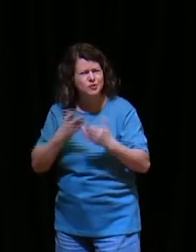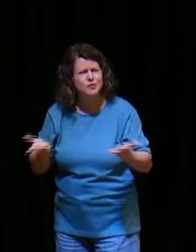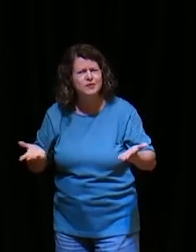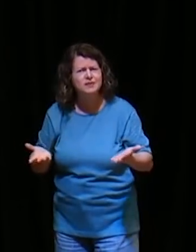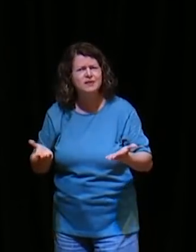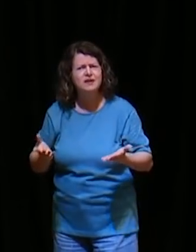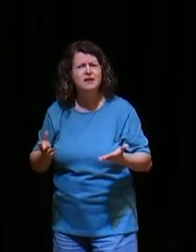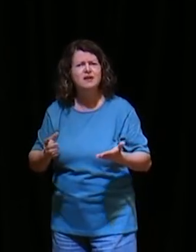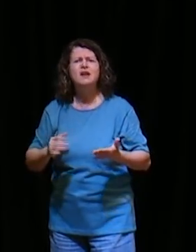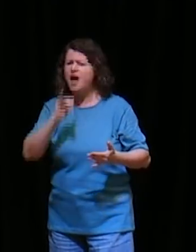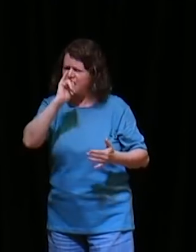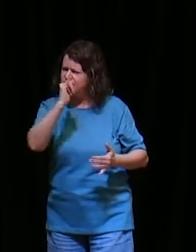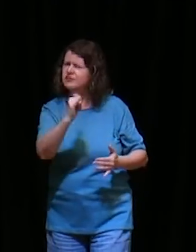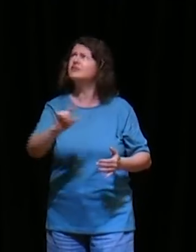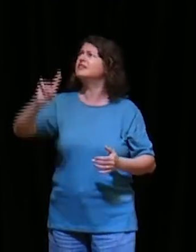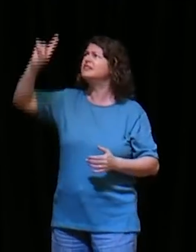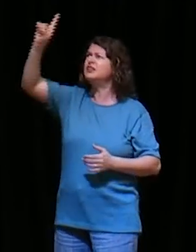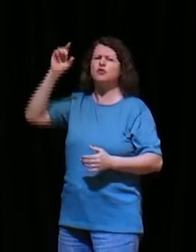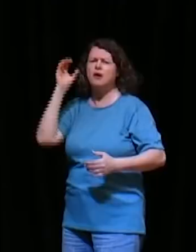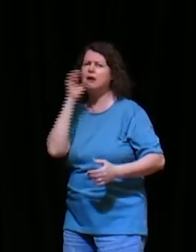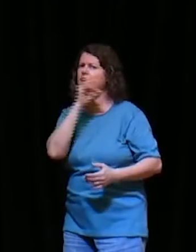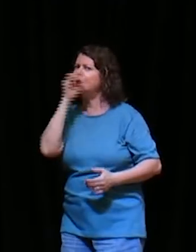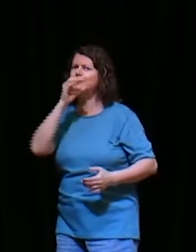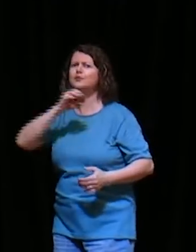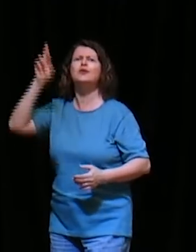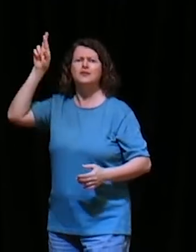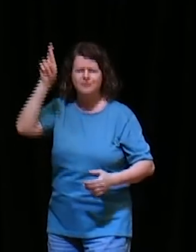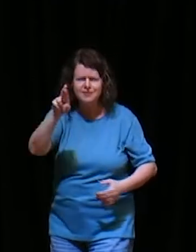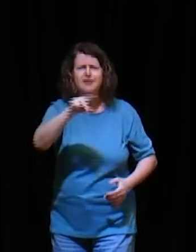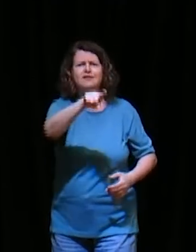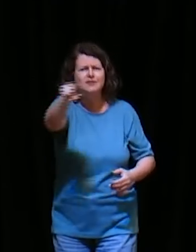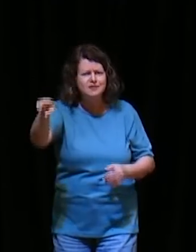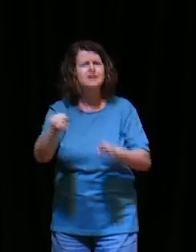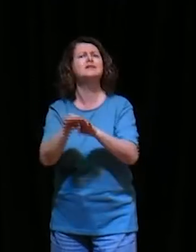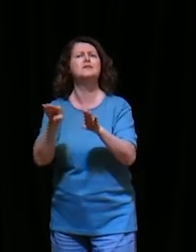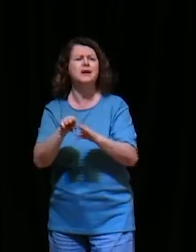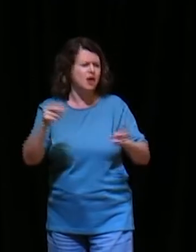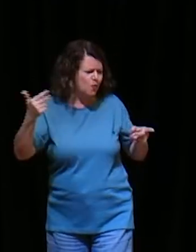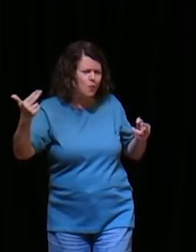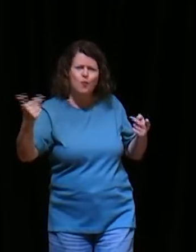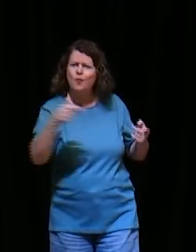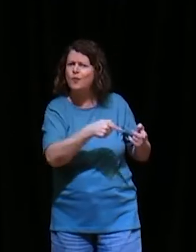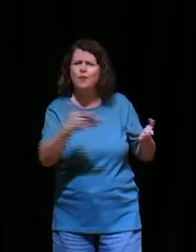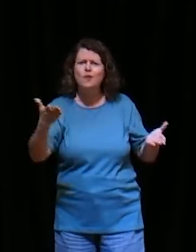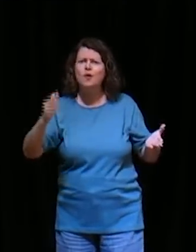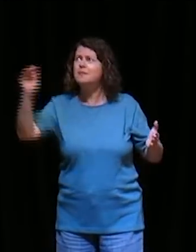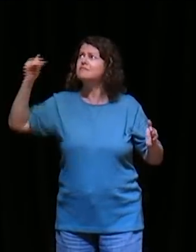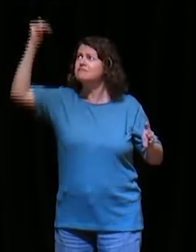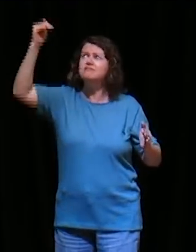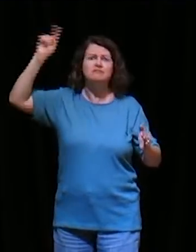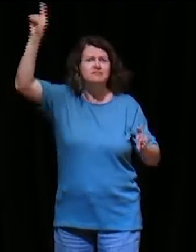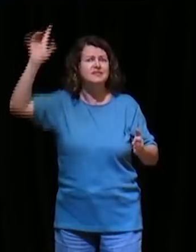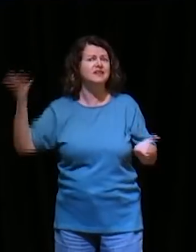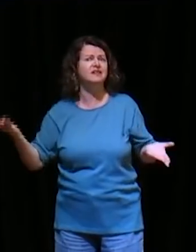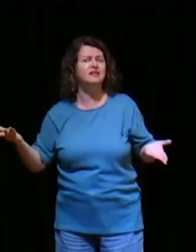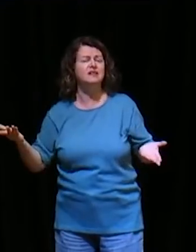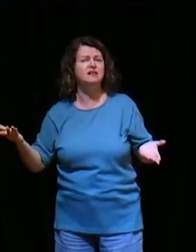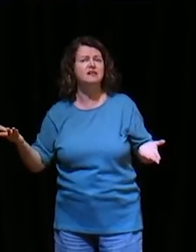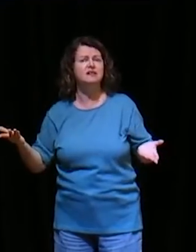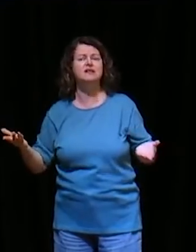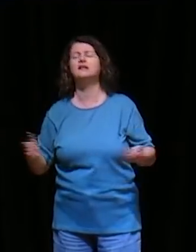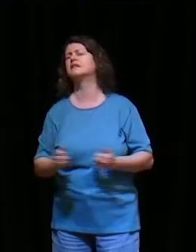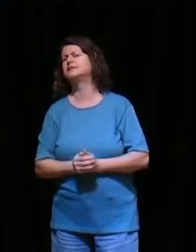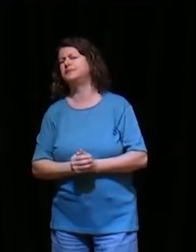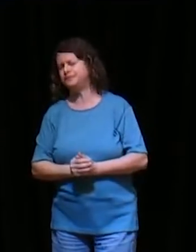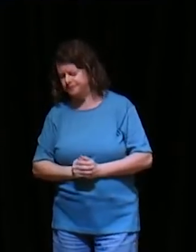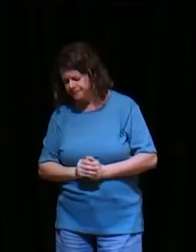justiça, porquanto, quando vier o homem, o filho do homem, porventura, achará fé na terra, gente, porquê que as pessoas, param